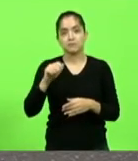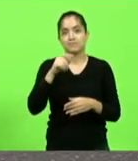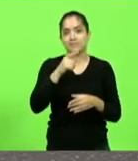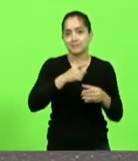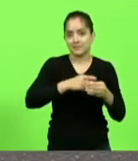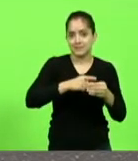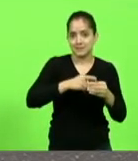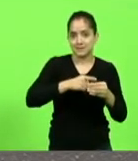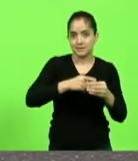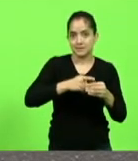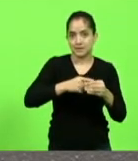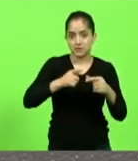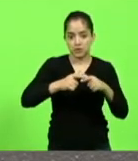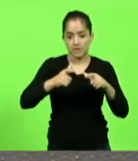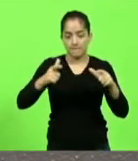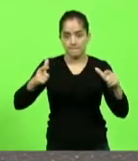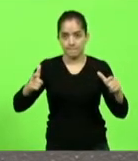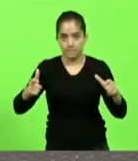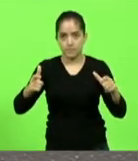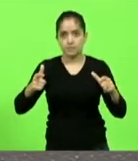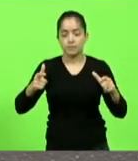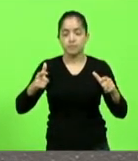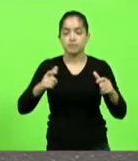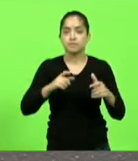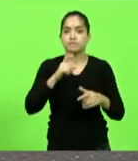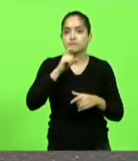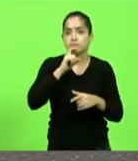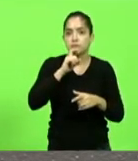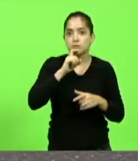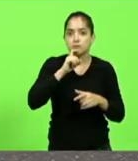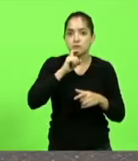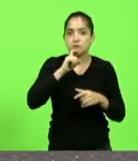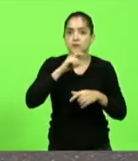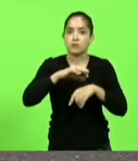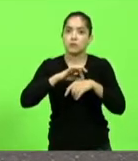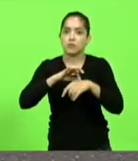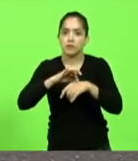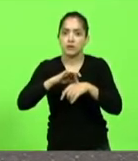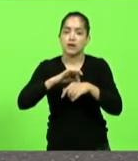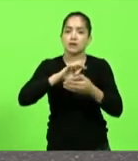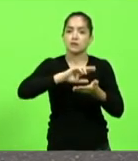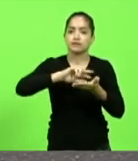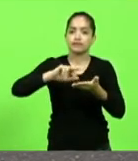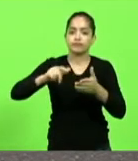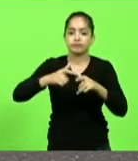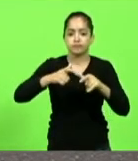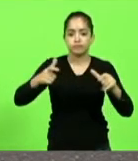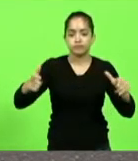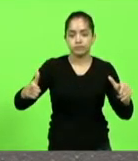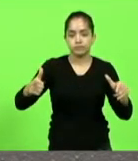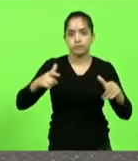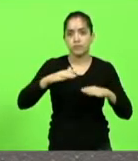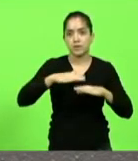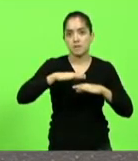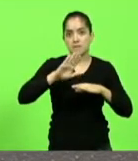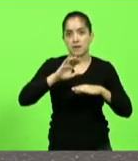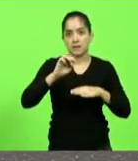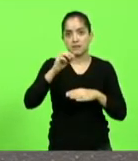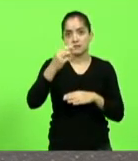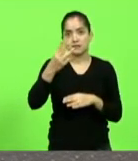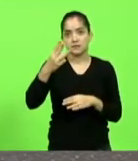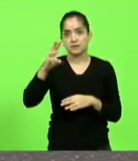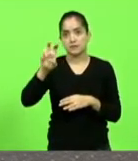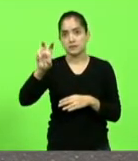ampliação do frigorífico em mais 350